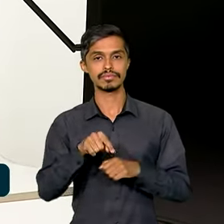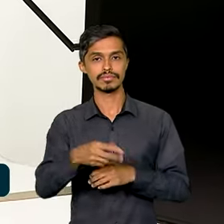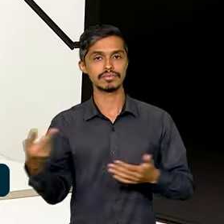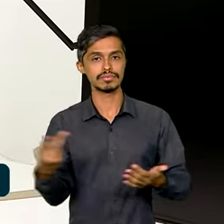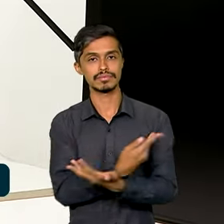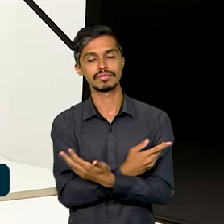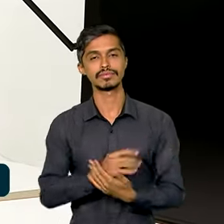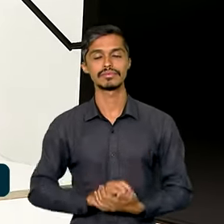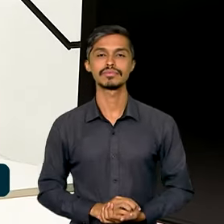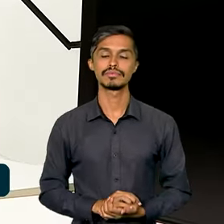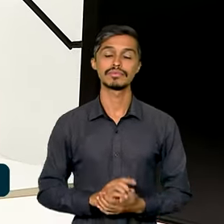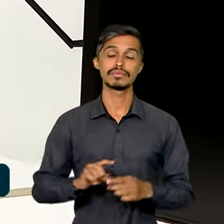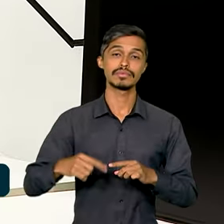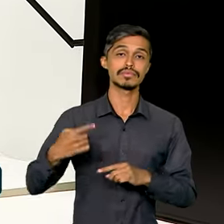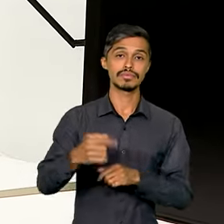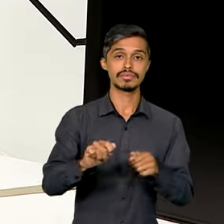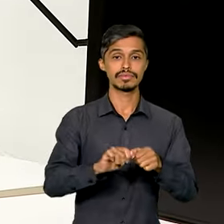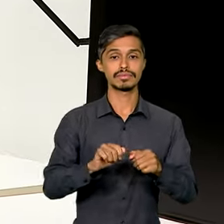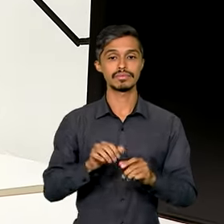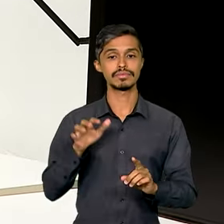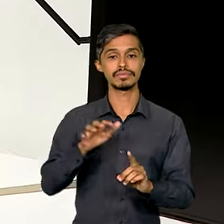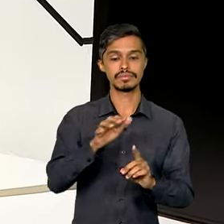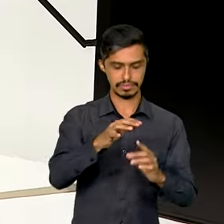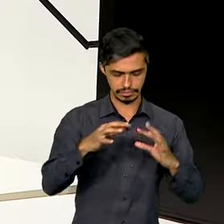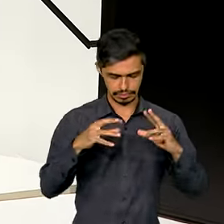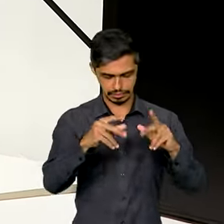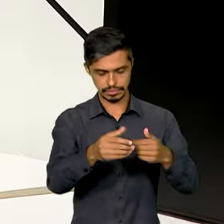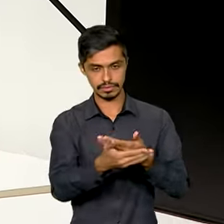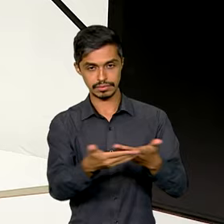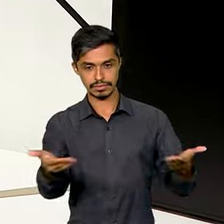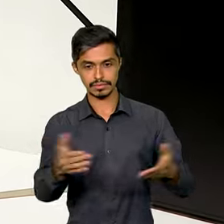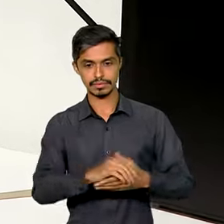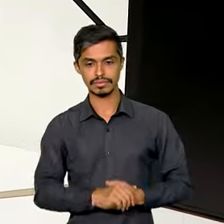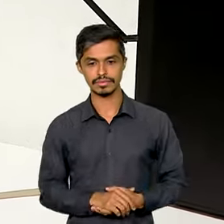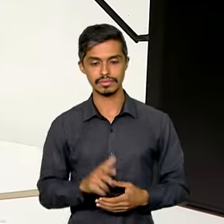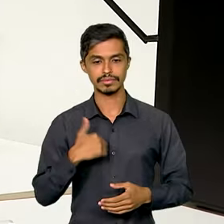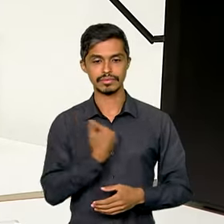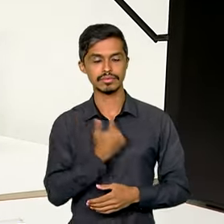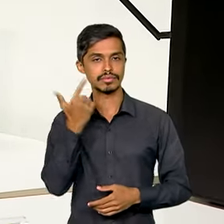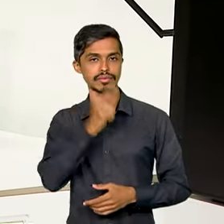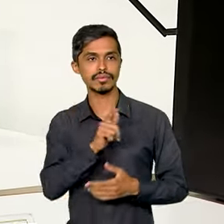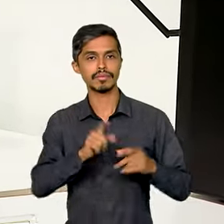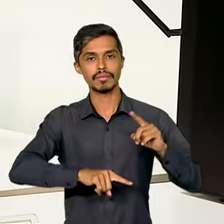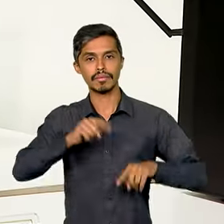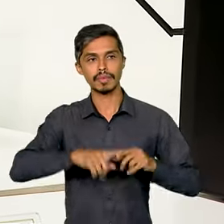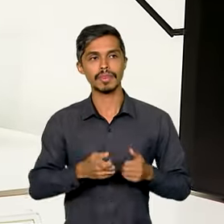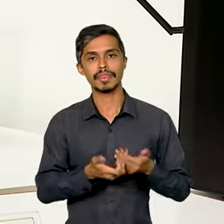acontecer e depois fazer isso chegar na ponta, equipar escolas e equipamentos públicos.